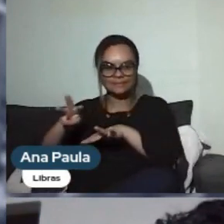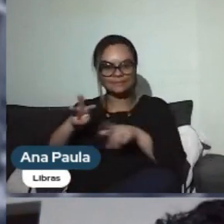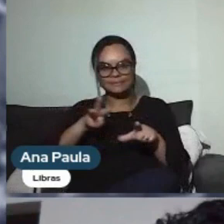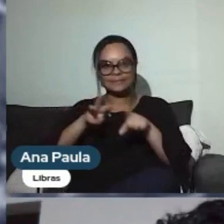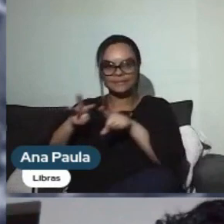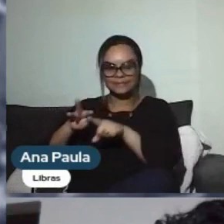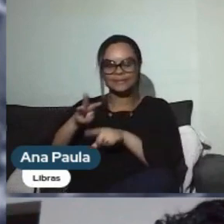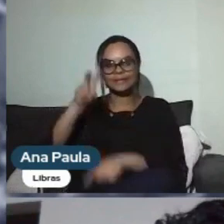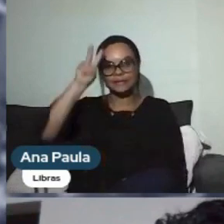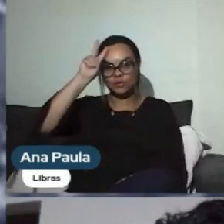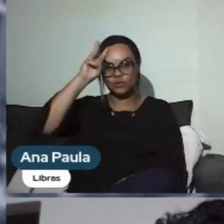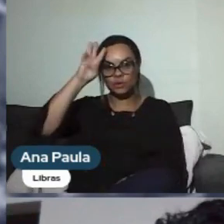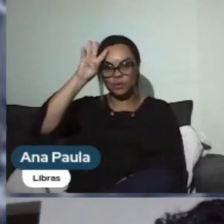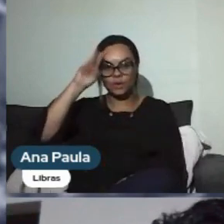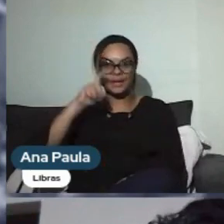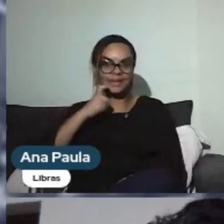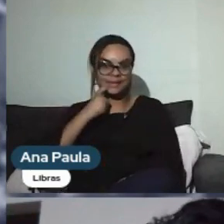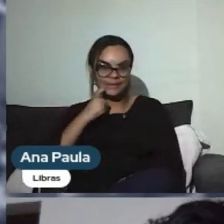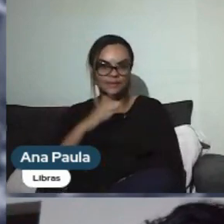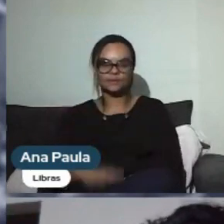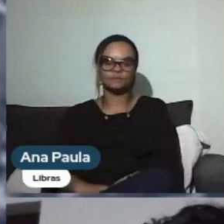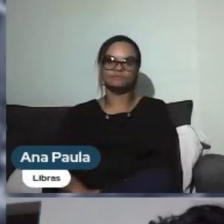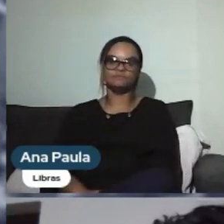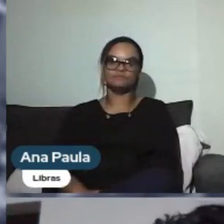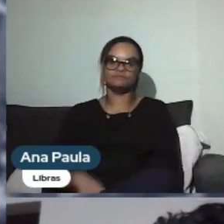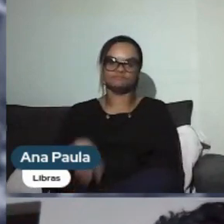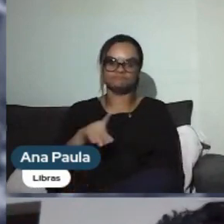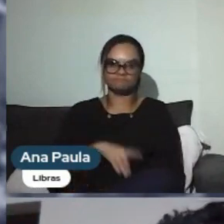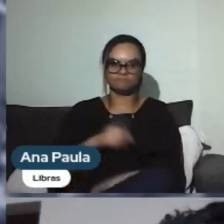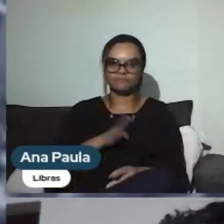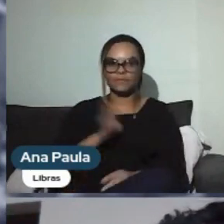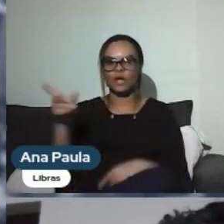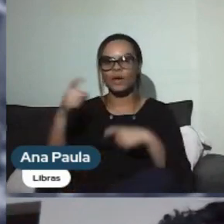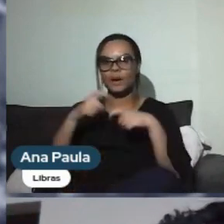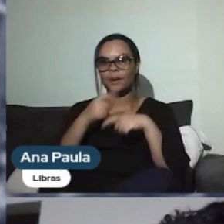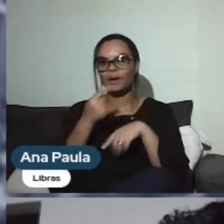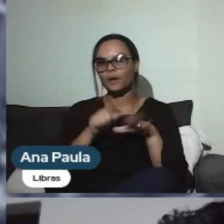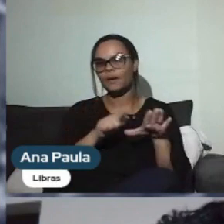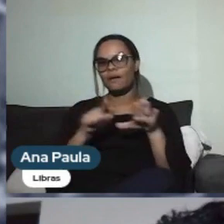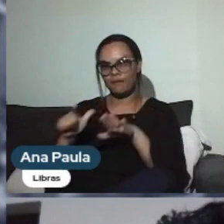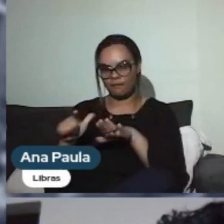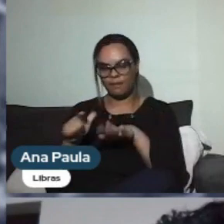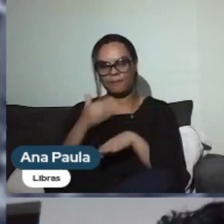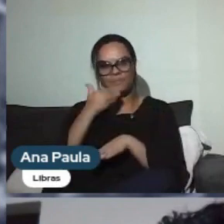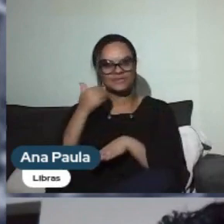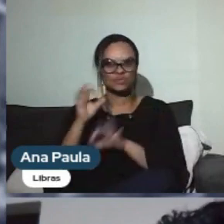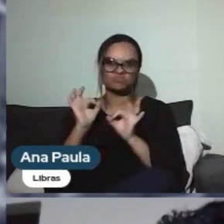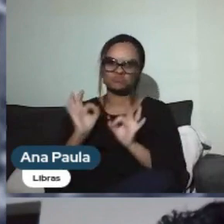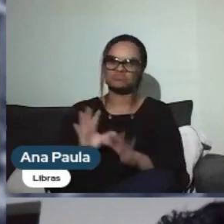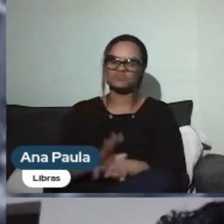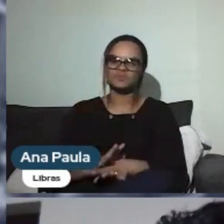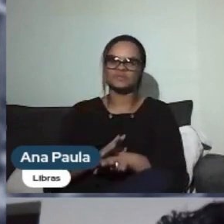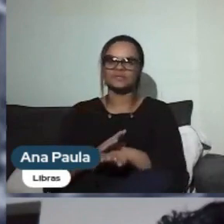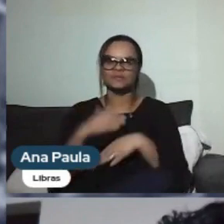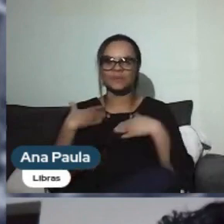sextas-feiras. Então, hoje, numa consulta uma vez na semana, é muito melhor. Sem falar na mudança no corpo